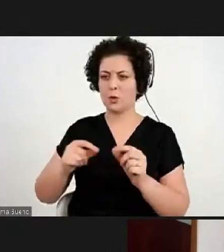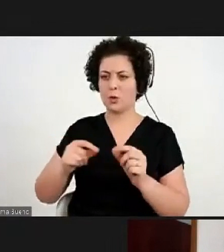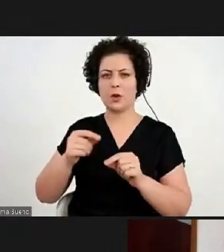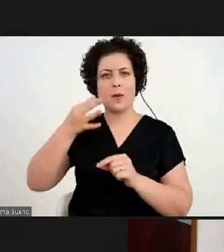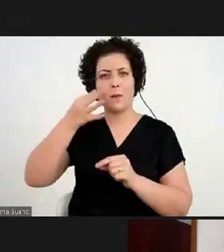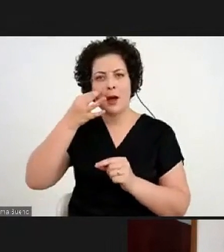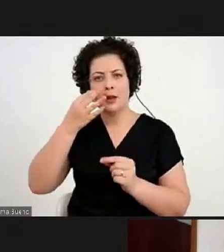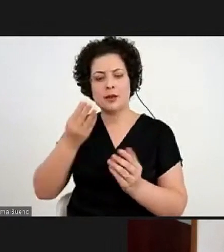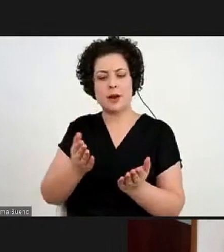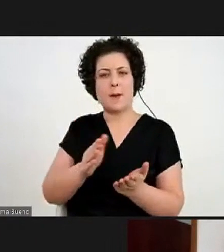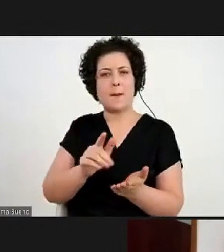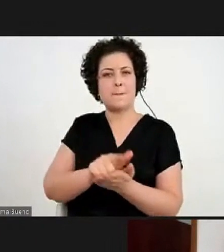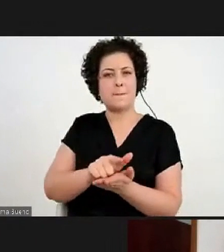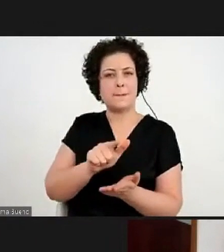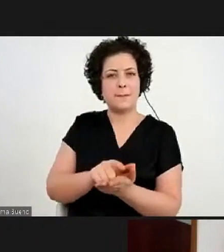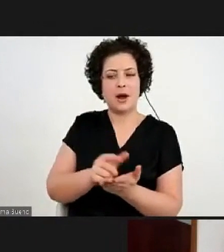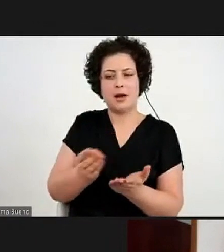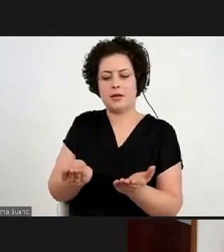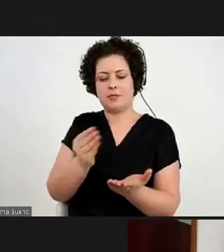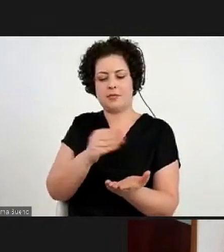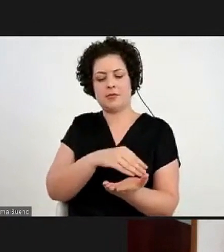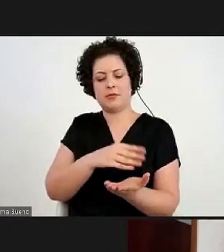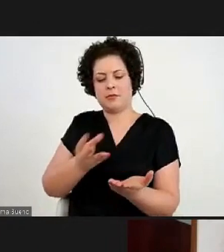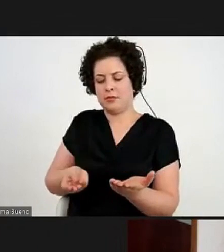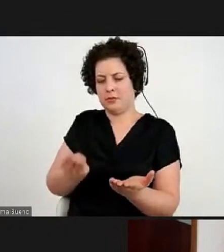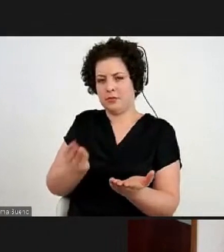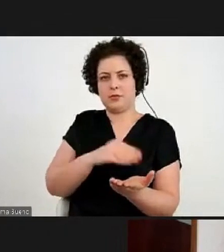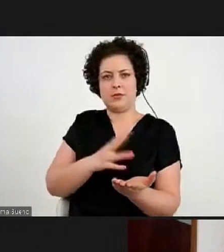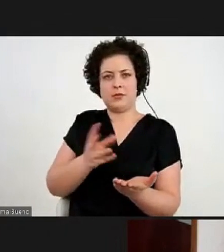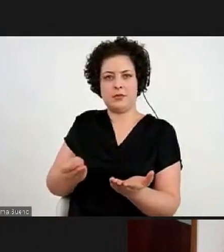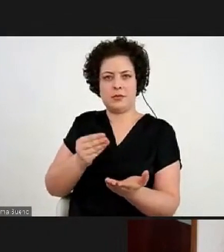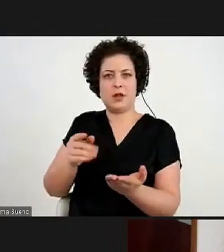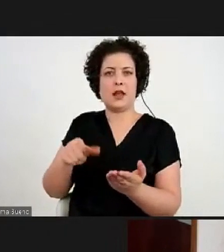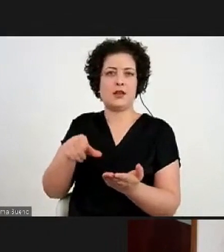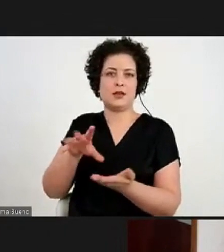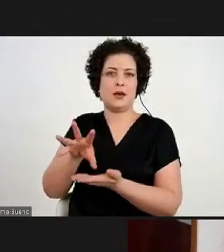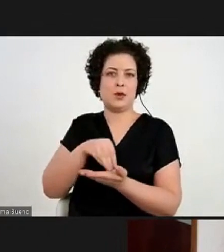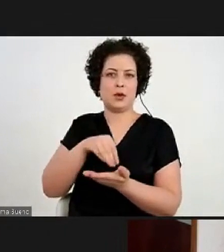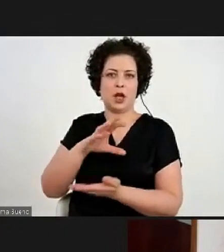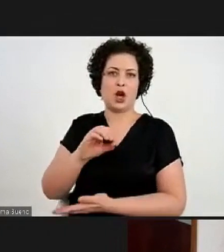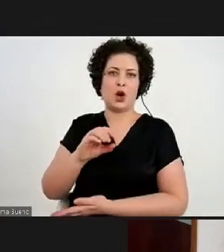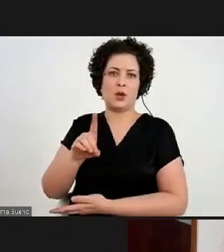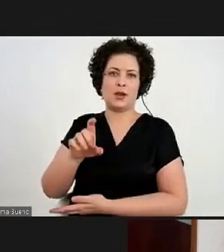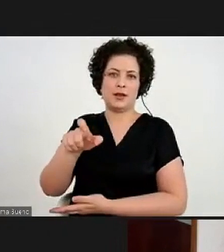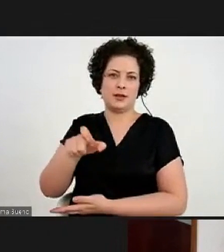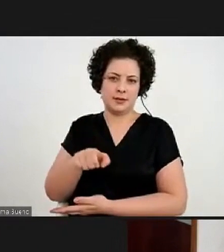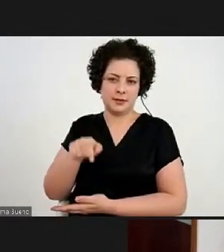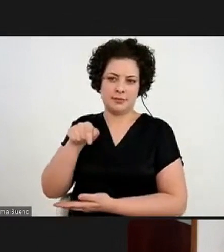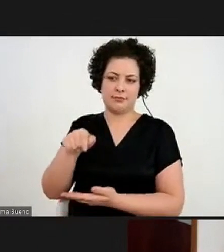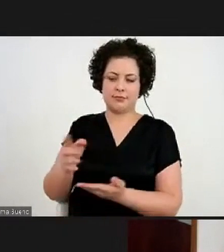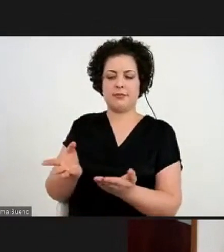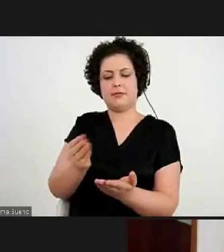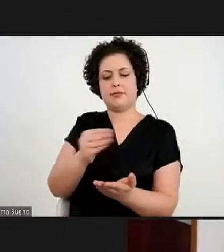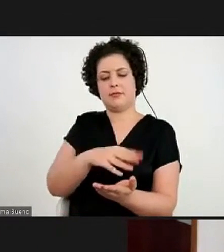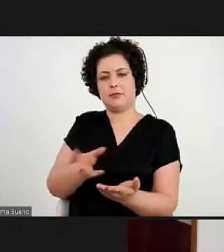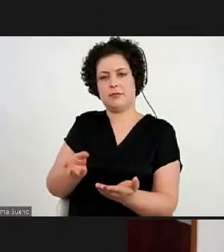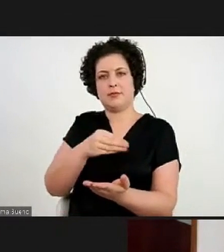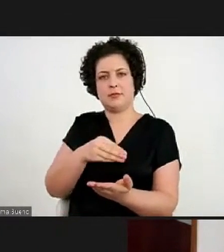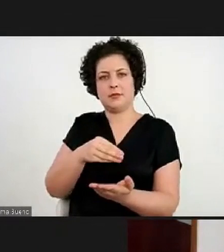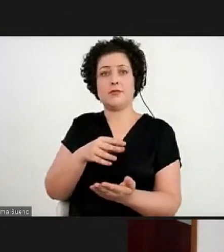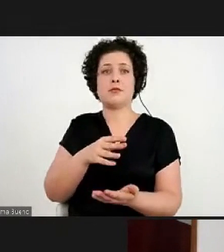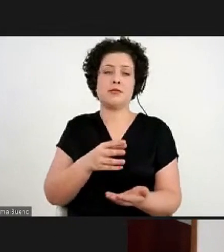folhear, desse modelo códex, que é o ponto de partida dos livros de artista.